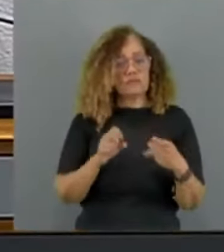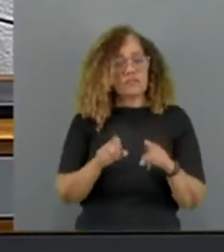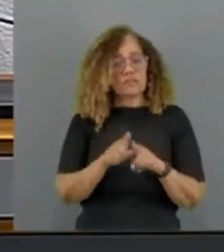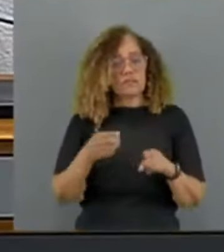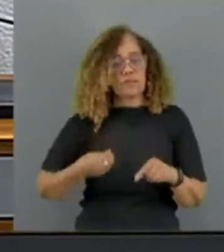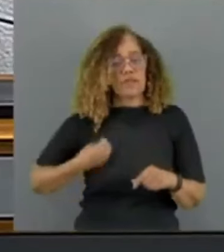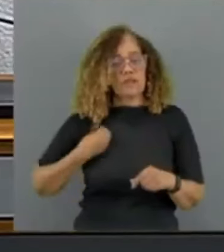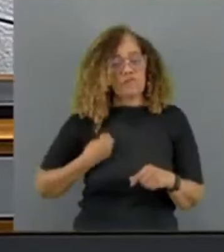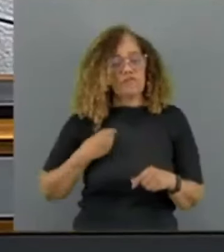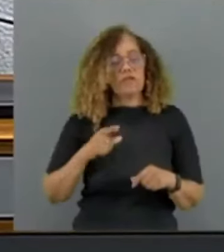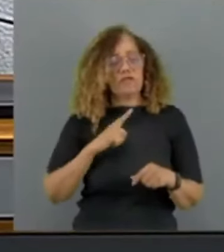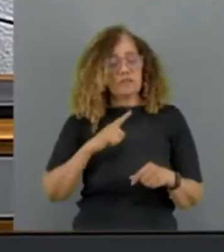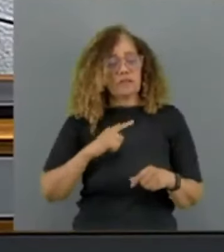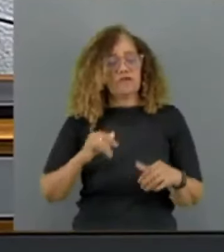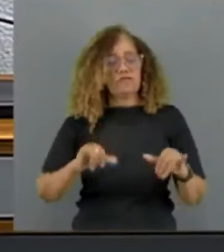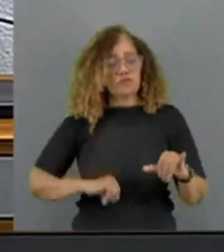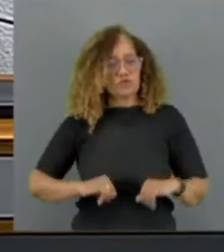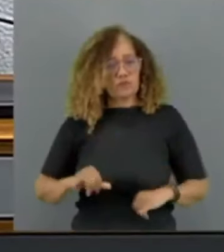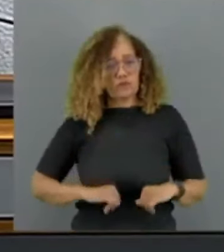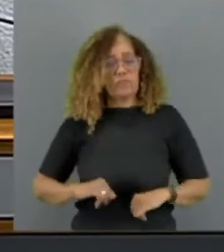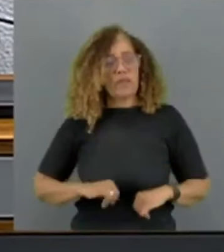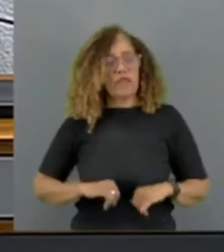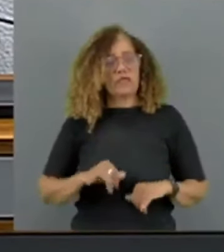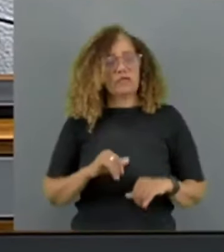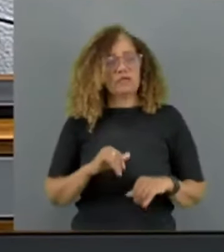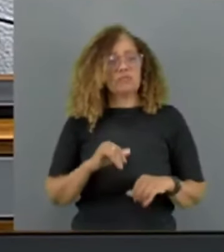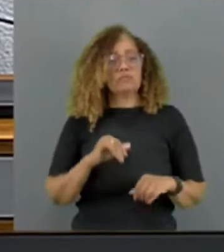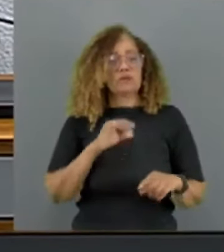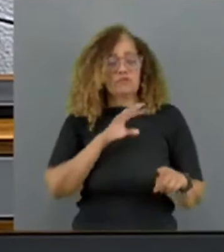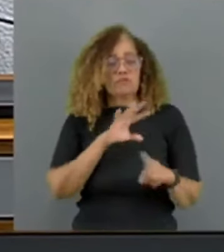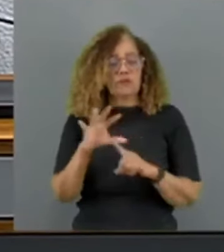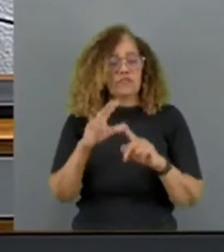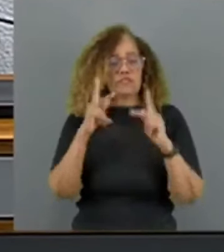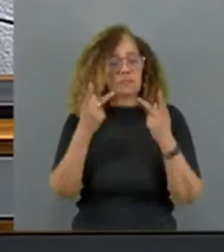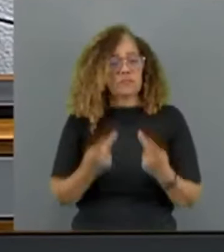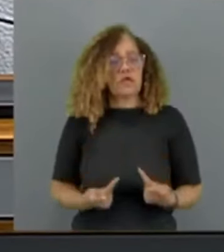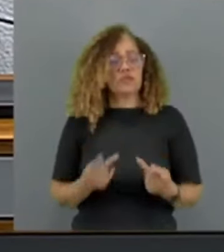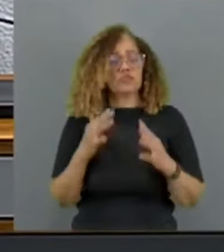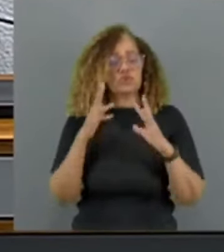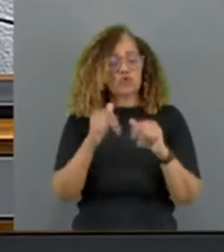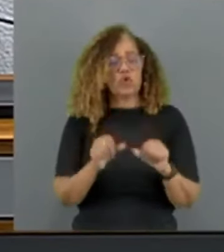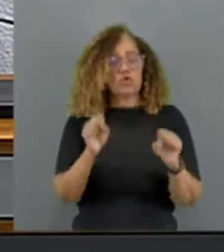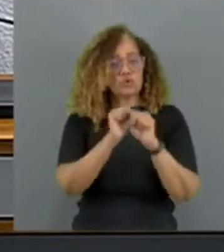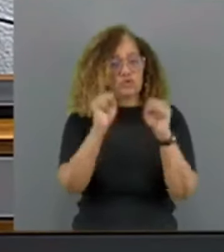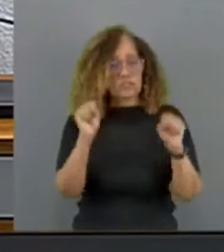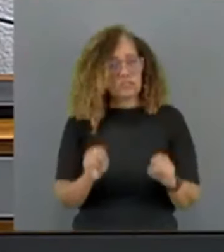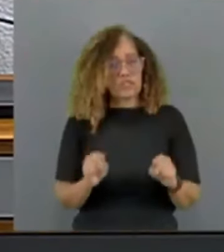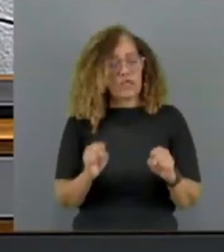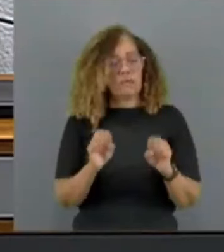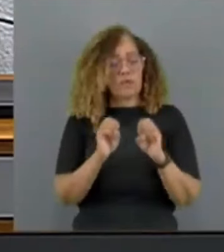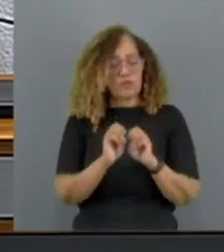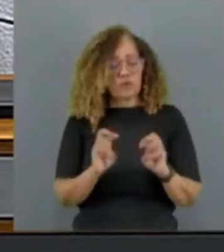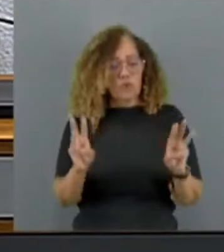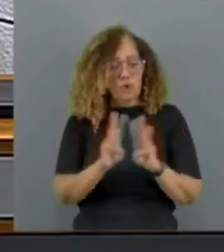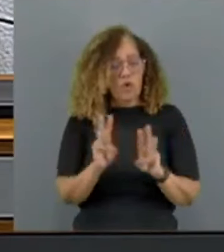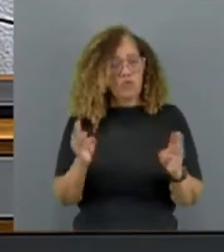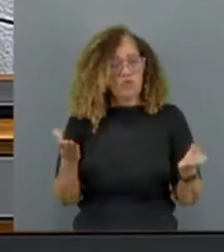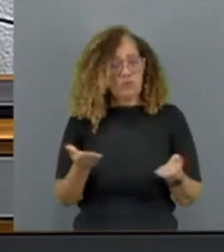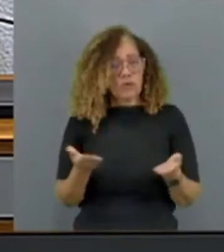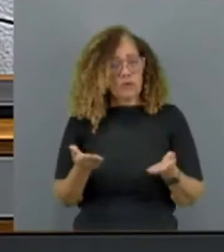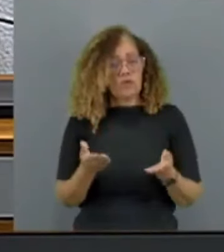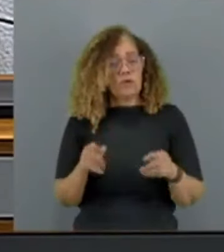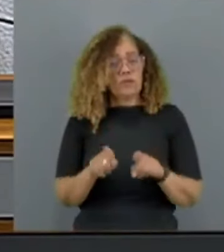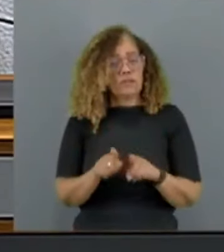trouxe sofrimentos indizíveis à humanidade. Todo o sistema internacional em vigor com as Nações Unidas no seu centro foi